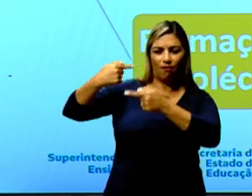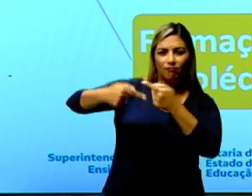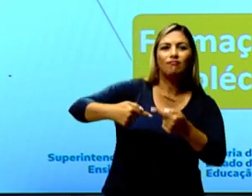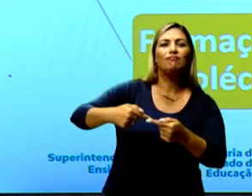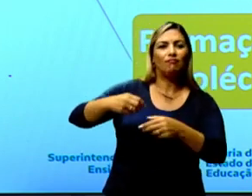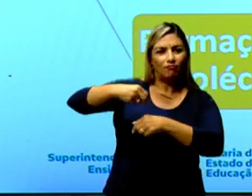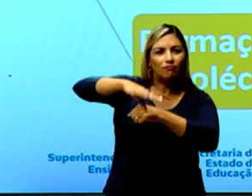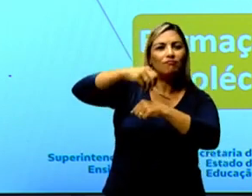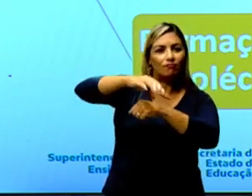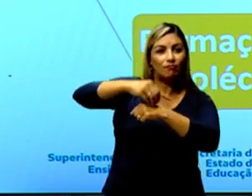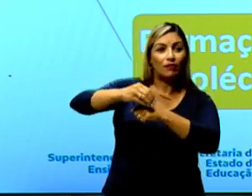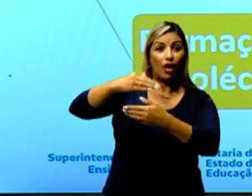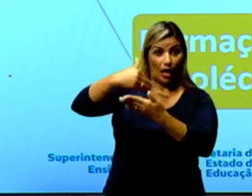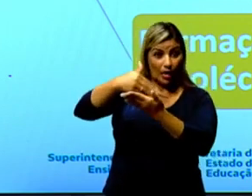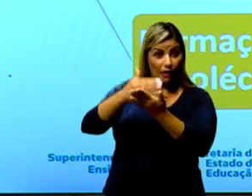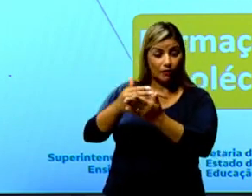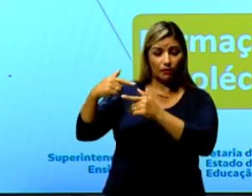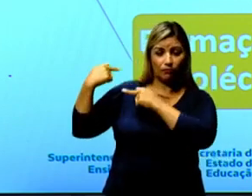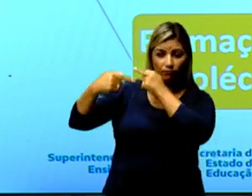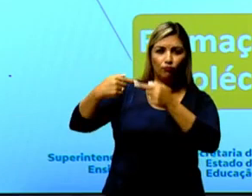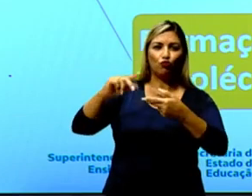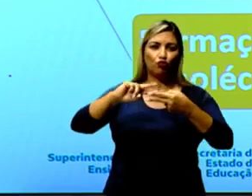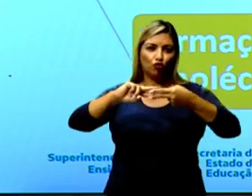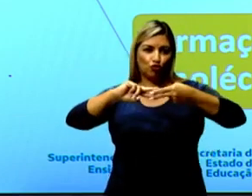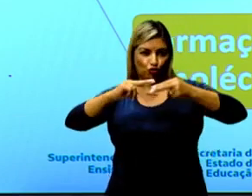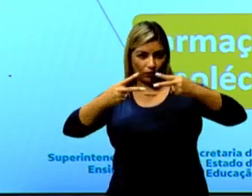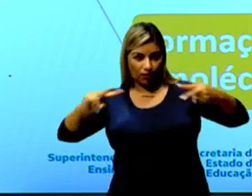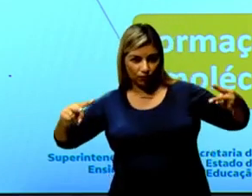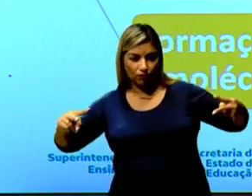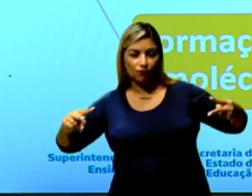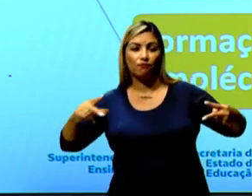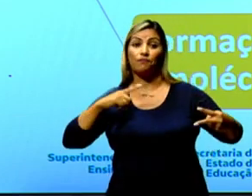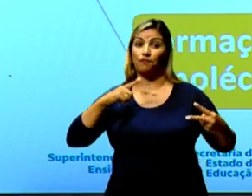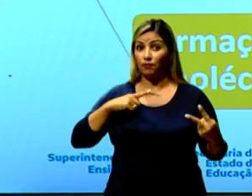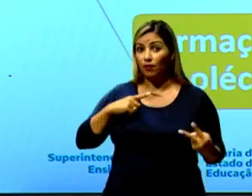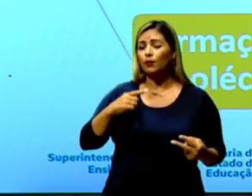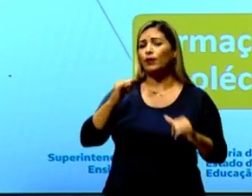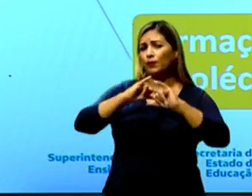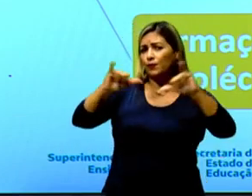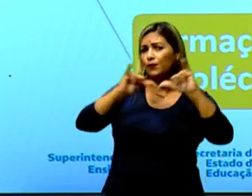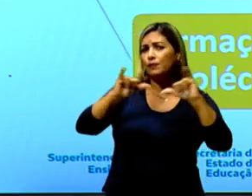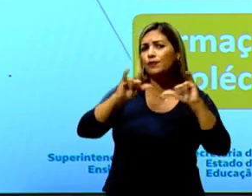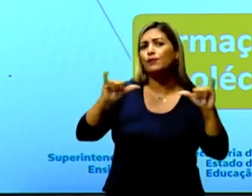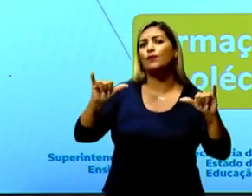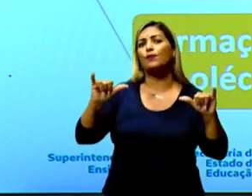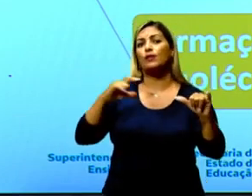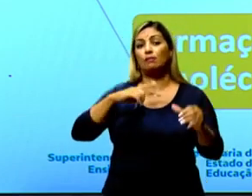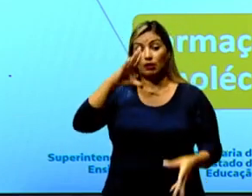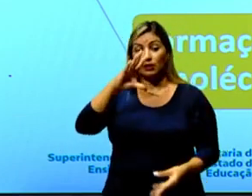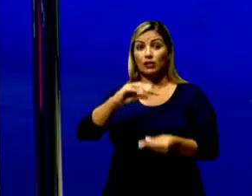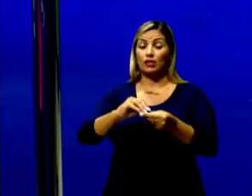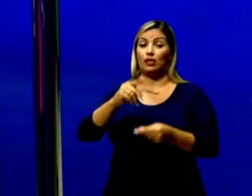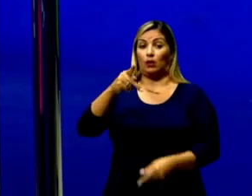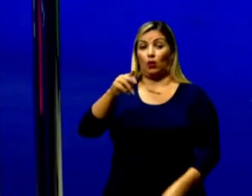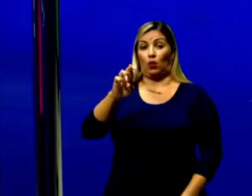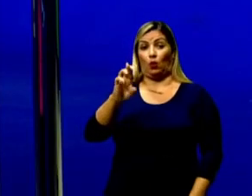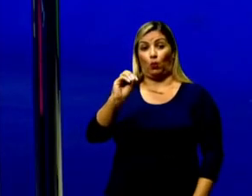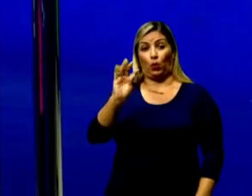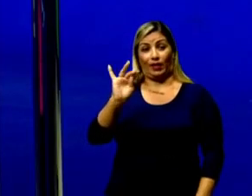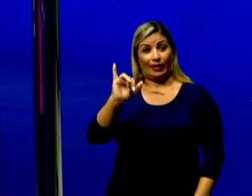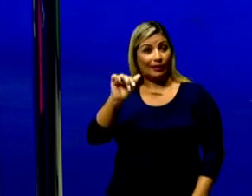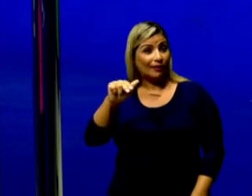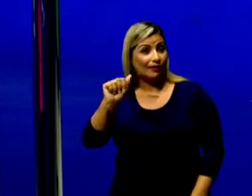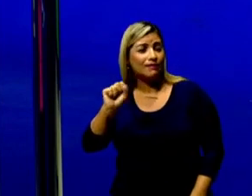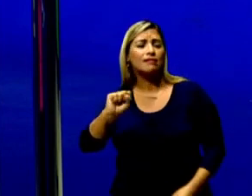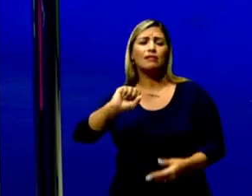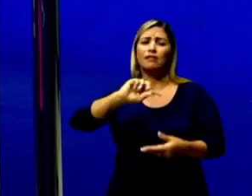relacionados à herança genética. E além disso, tem as informações para a síntese de proteínas e formação